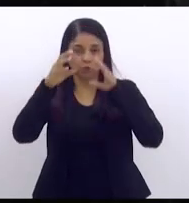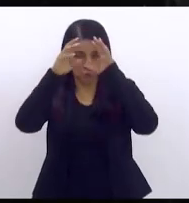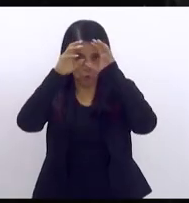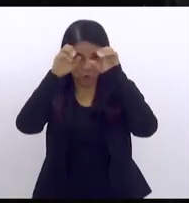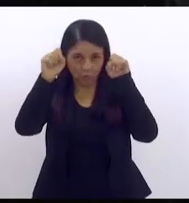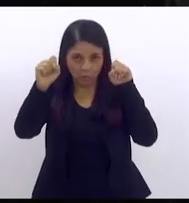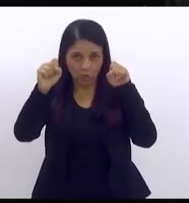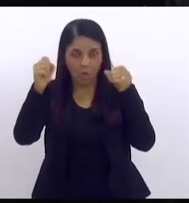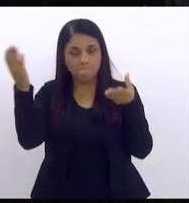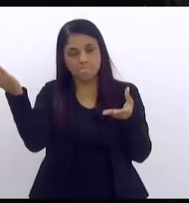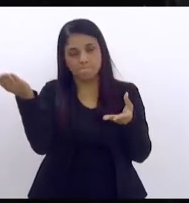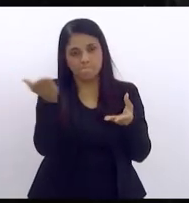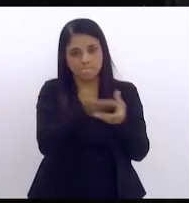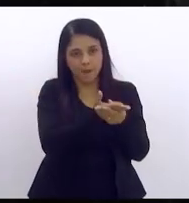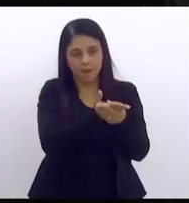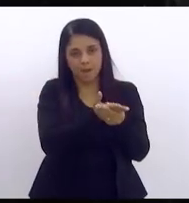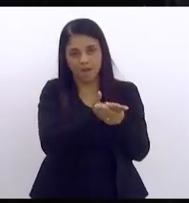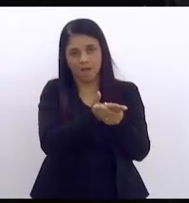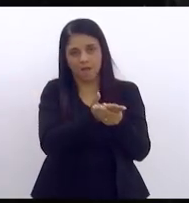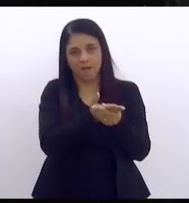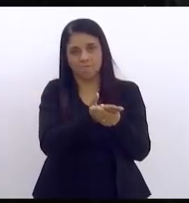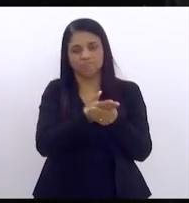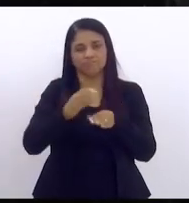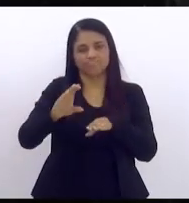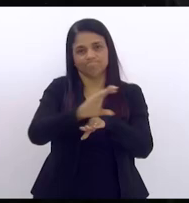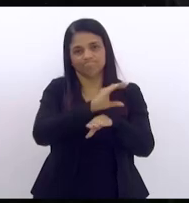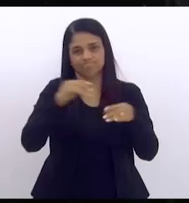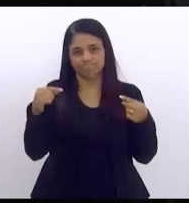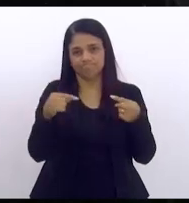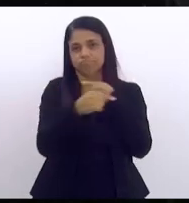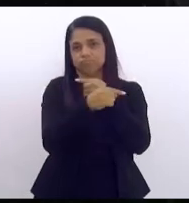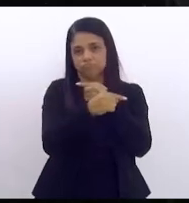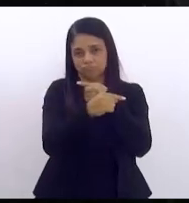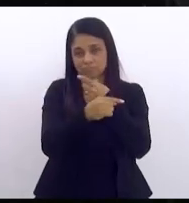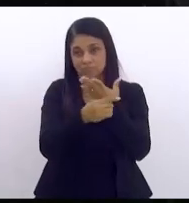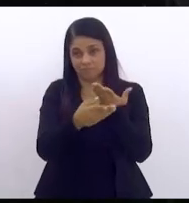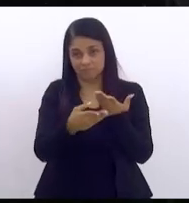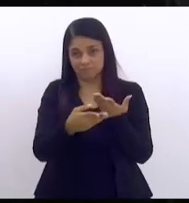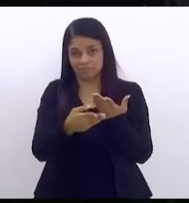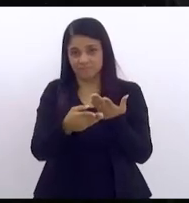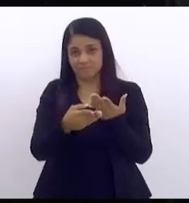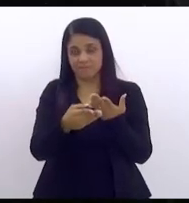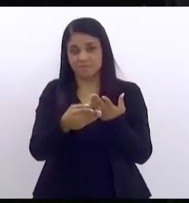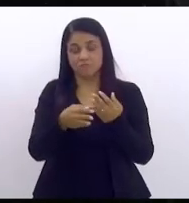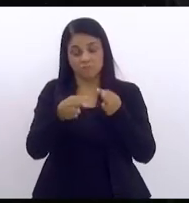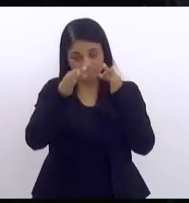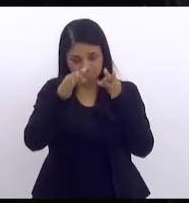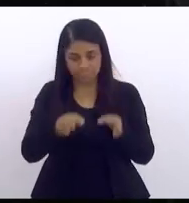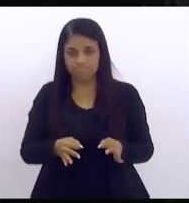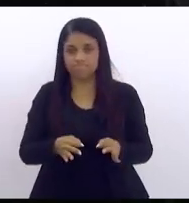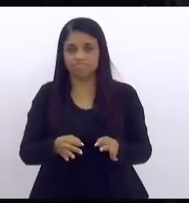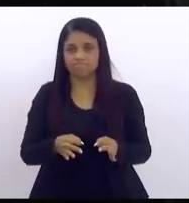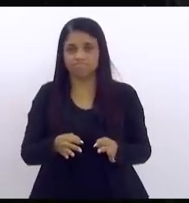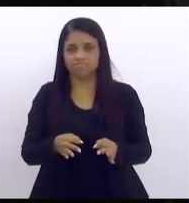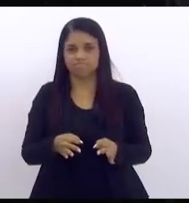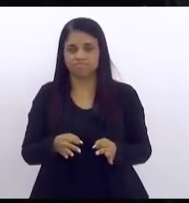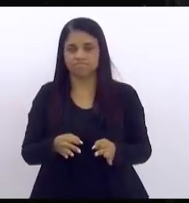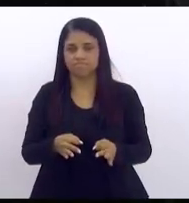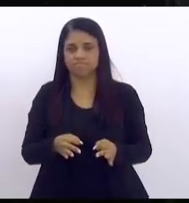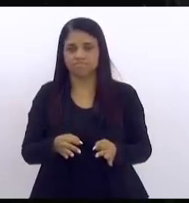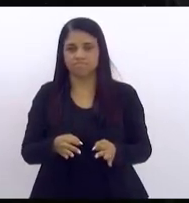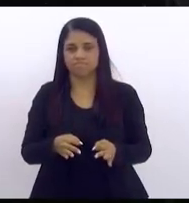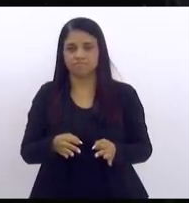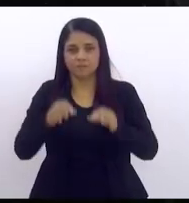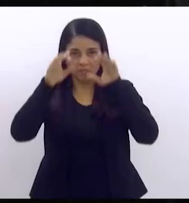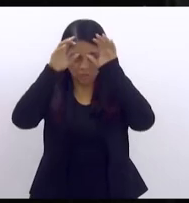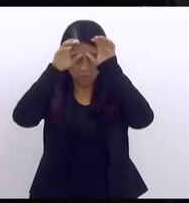protocolando uma ação direta de inconstitucionalidade com a confecção plena que